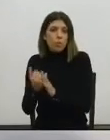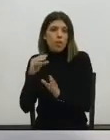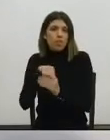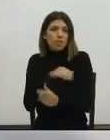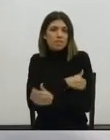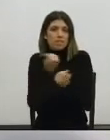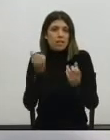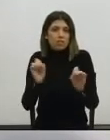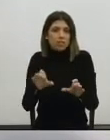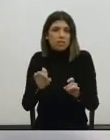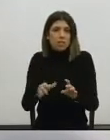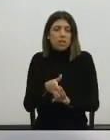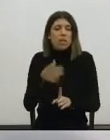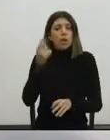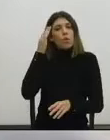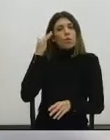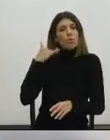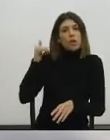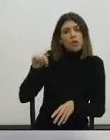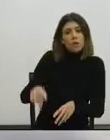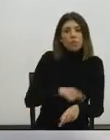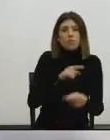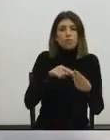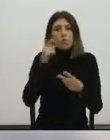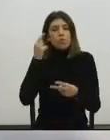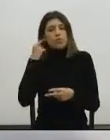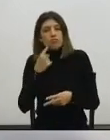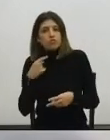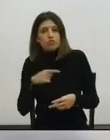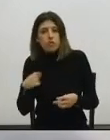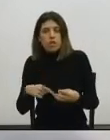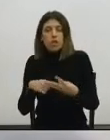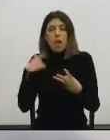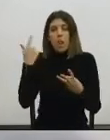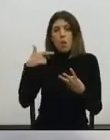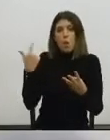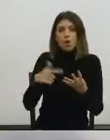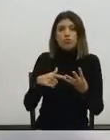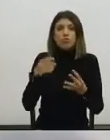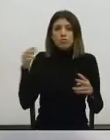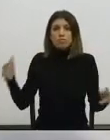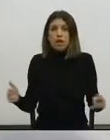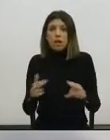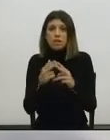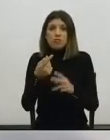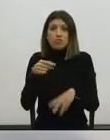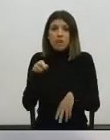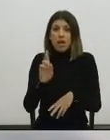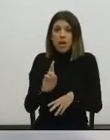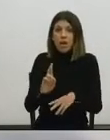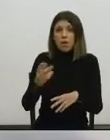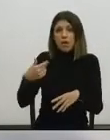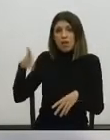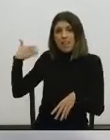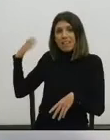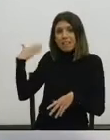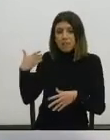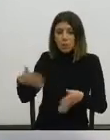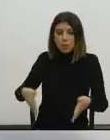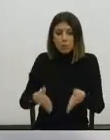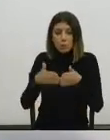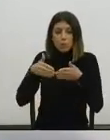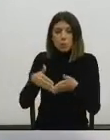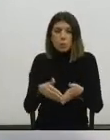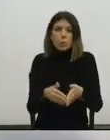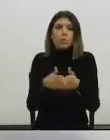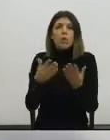aqui desde a Coreia do Sul à China, Londres e Paris, onde antigos canais e antigas ribeiras foram reabertas